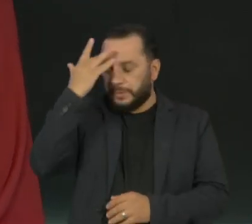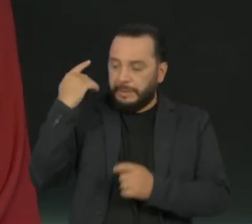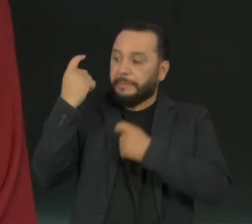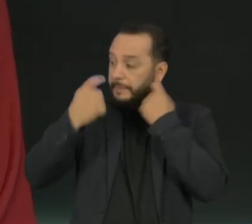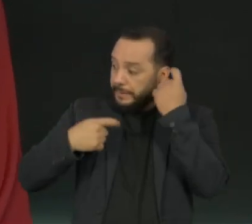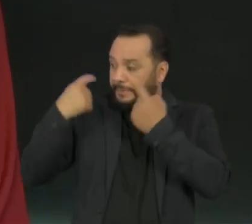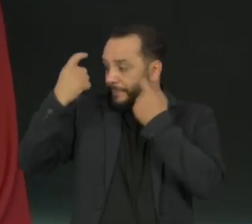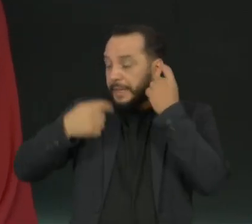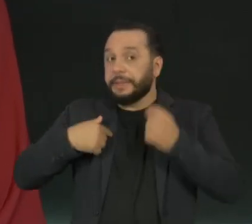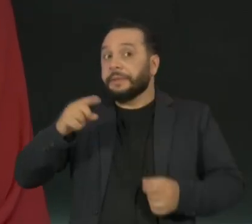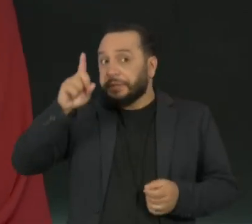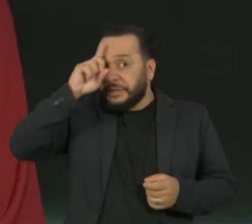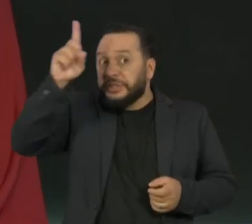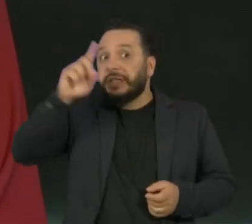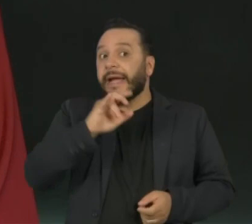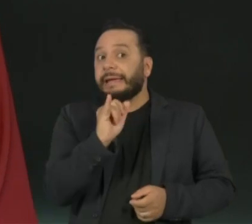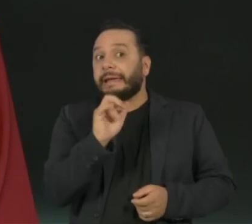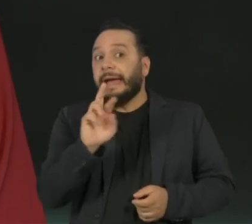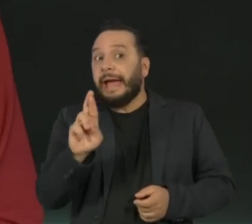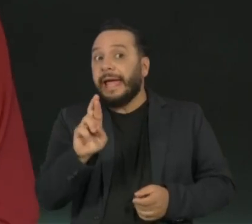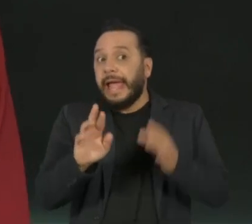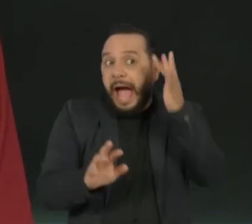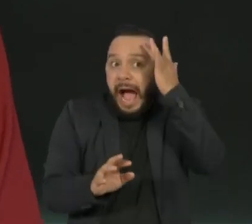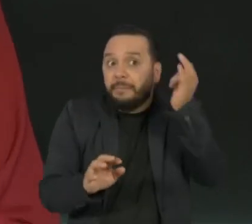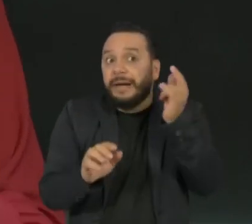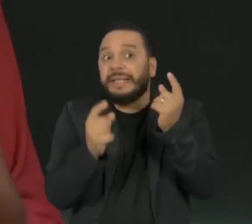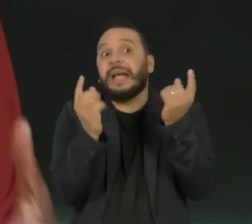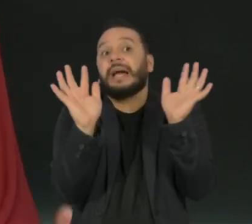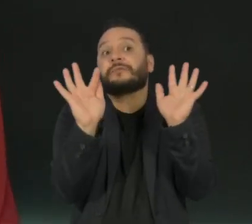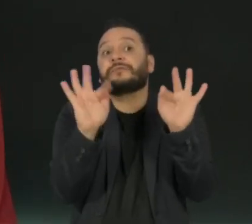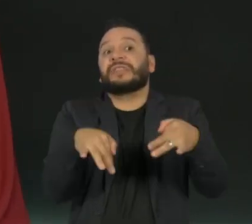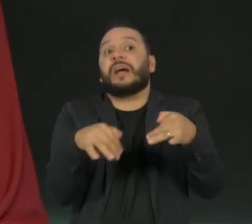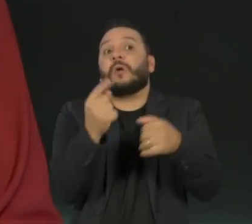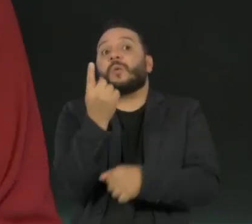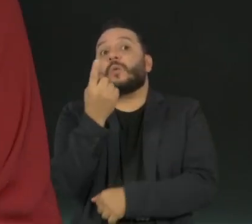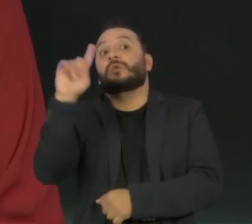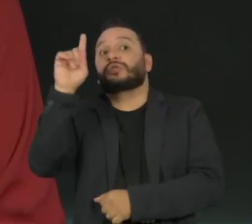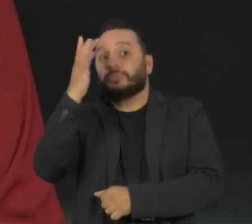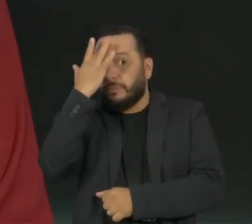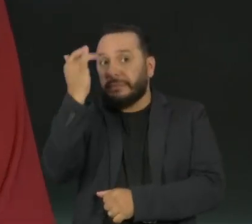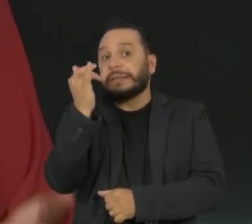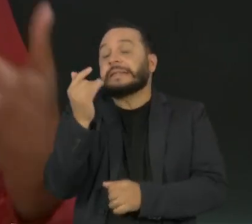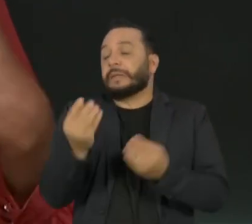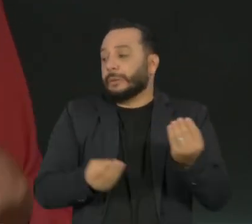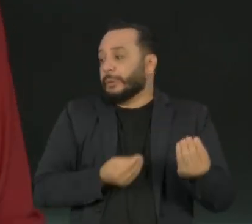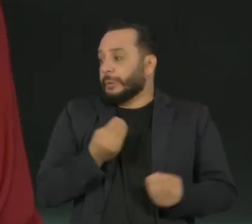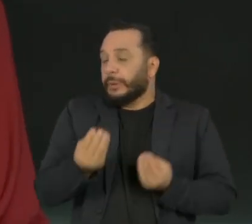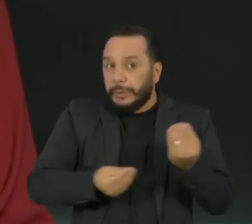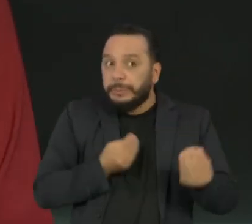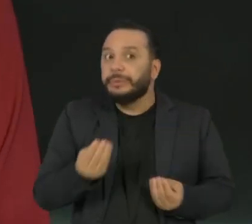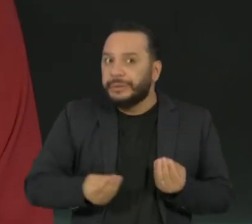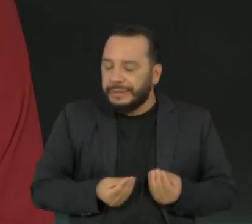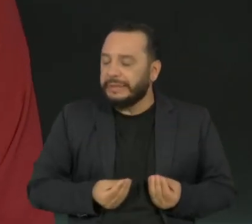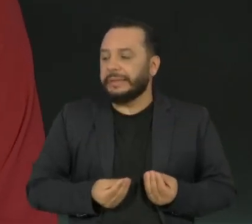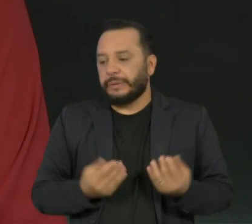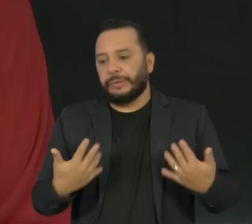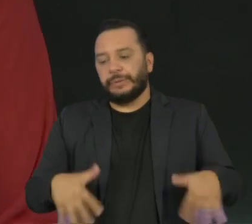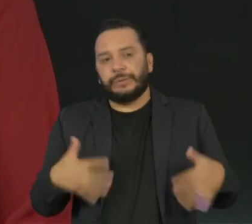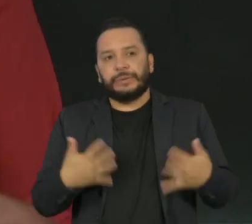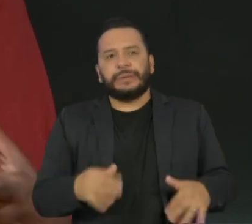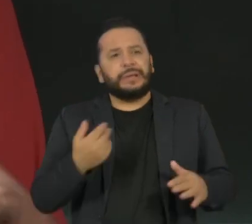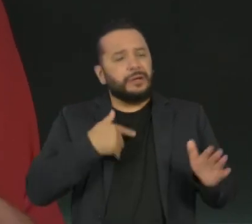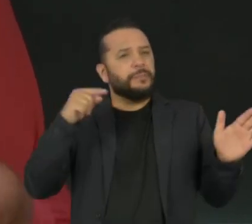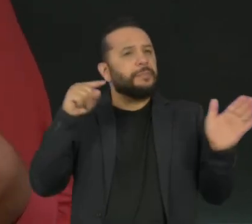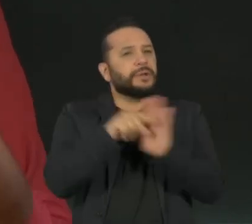o prazo está acabando e amanhã termina e tem que entregar a declaração. Então, primeiro, eu queria te